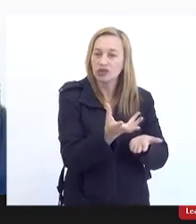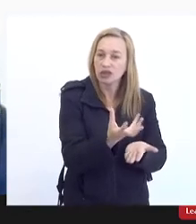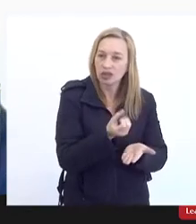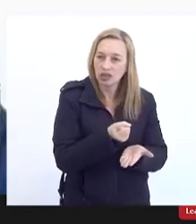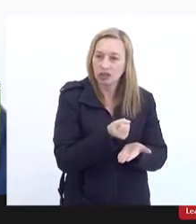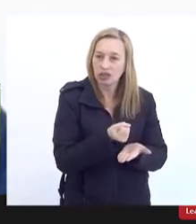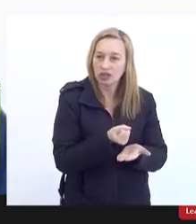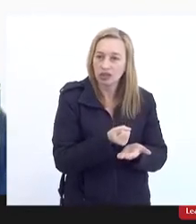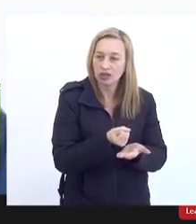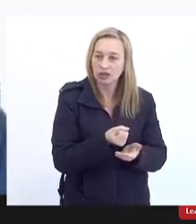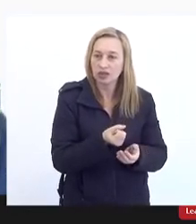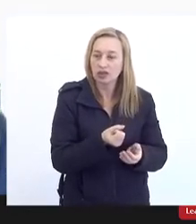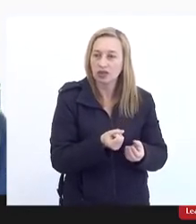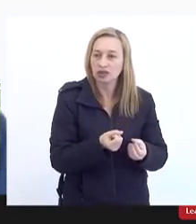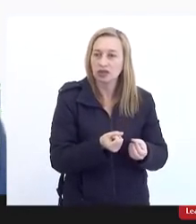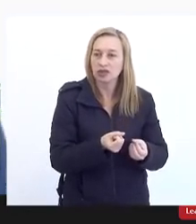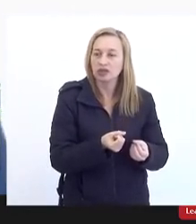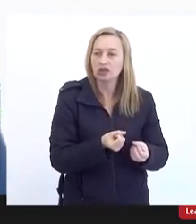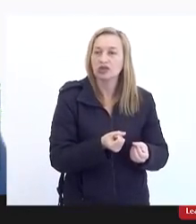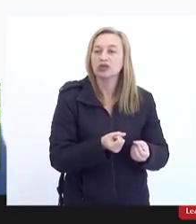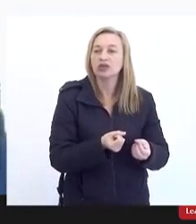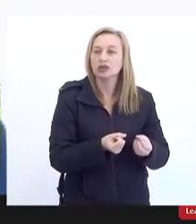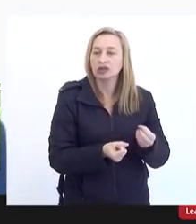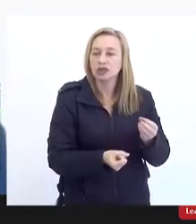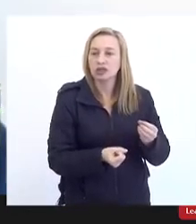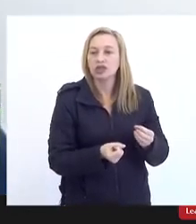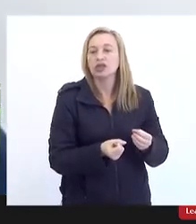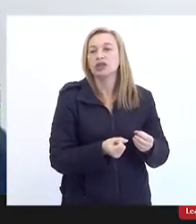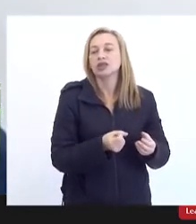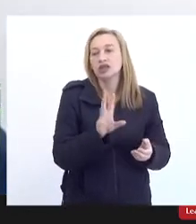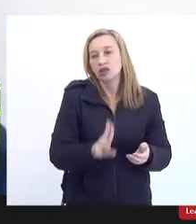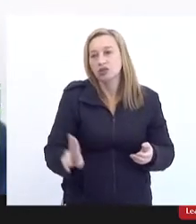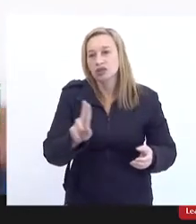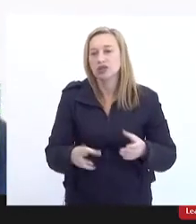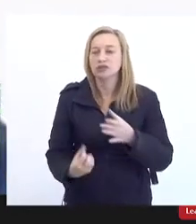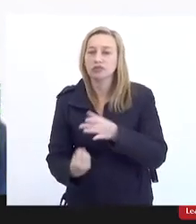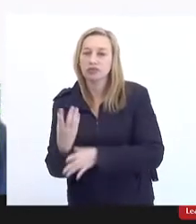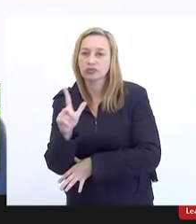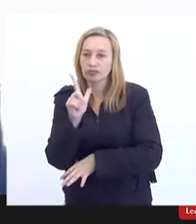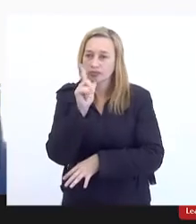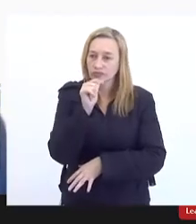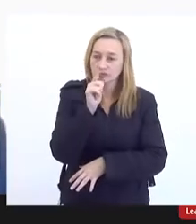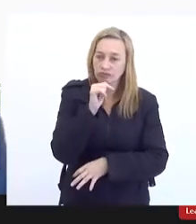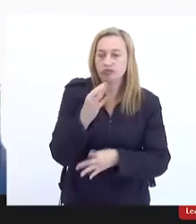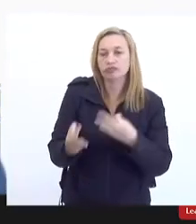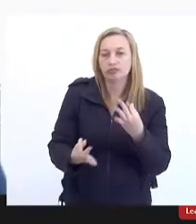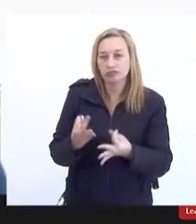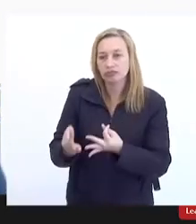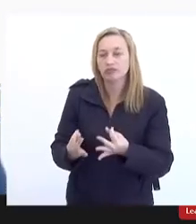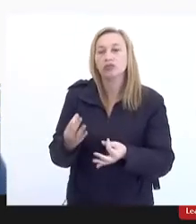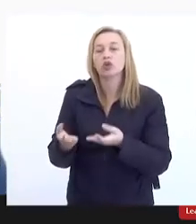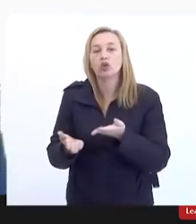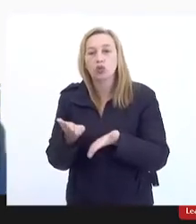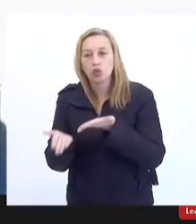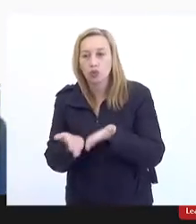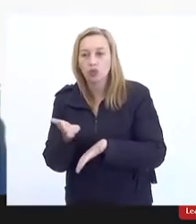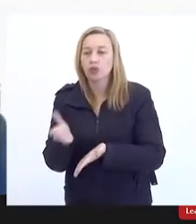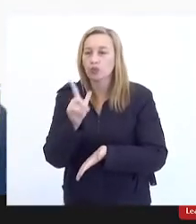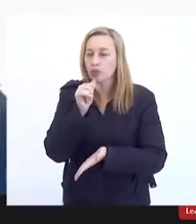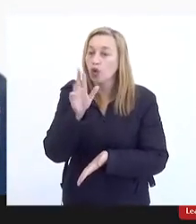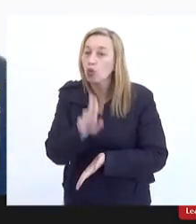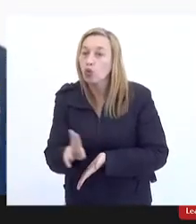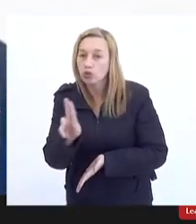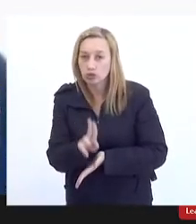ele seria revertido também na produção de água que é o bem da empresa que vai tratar e oferecer a população é o uso